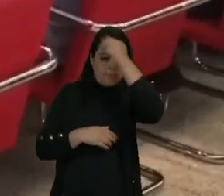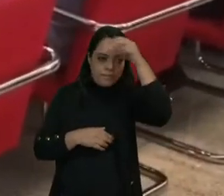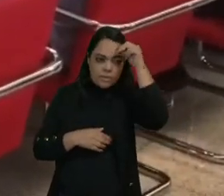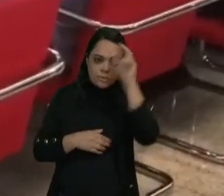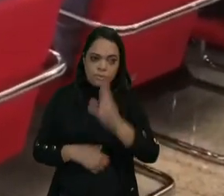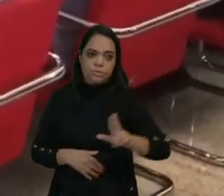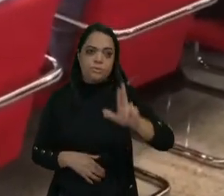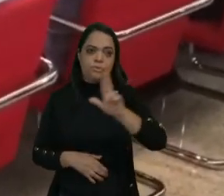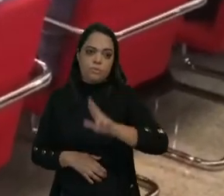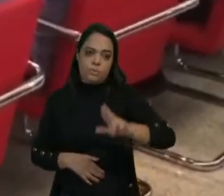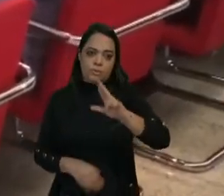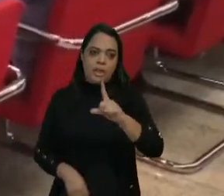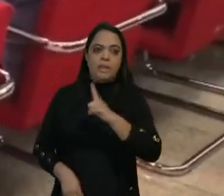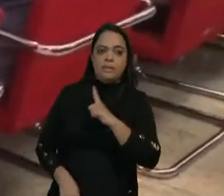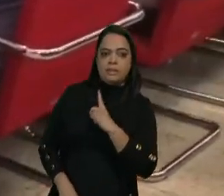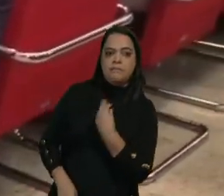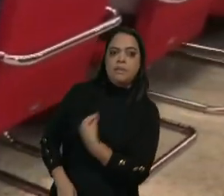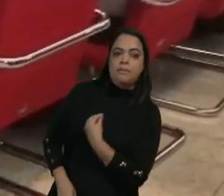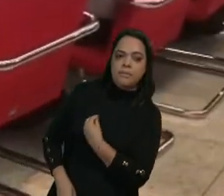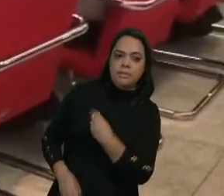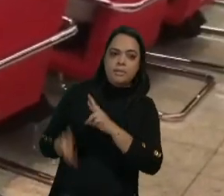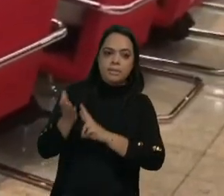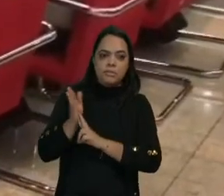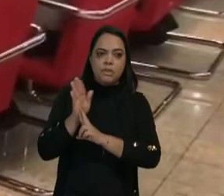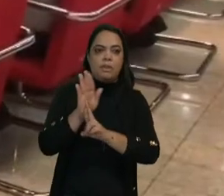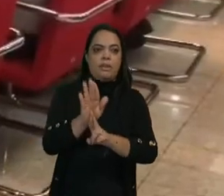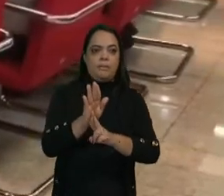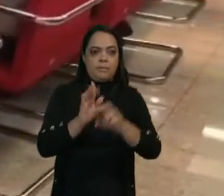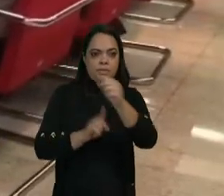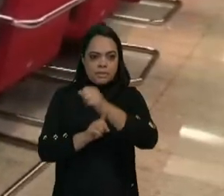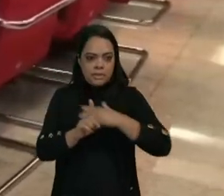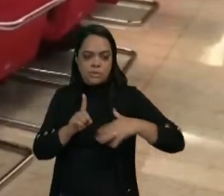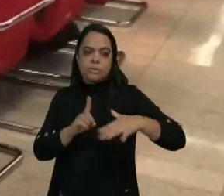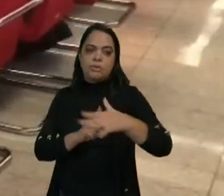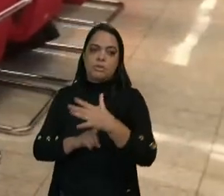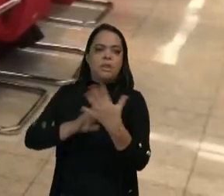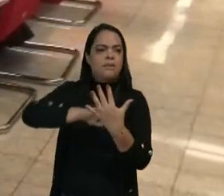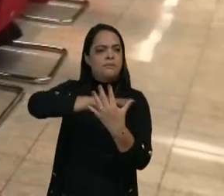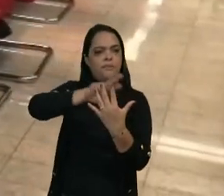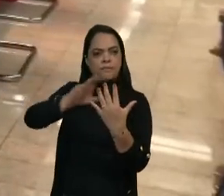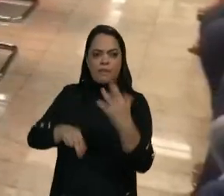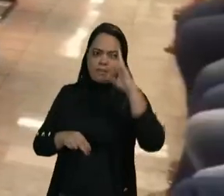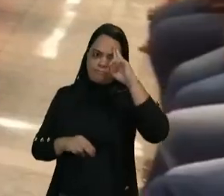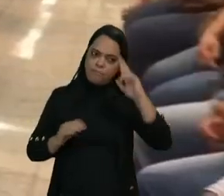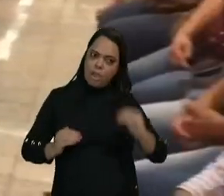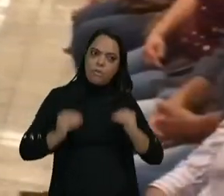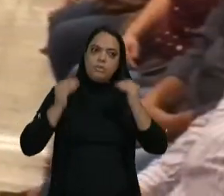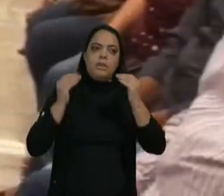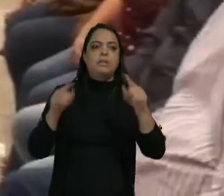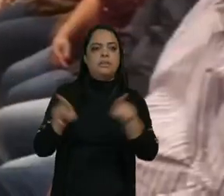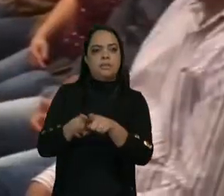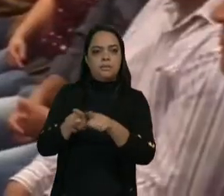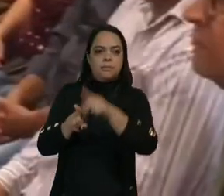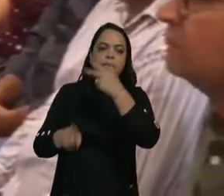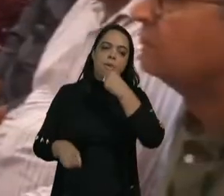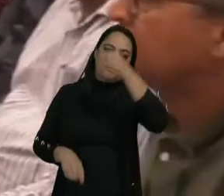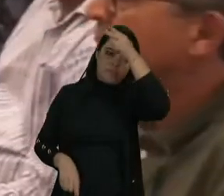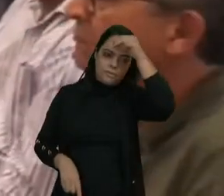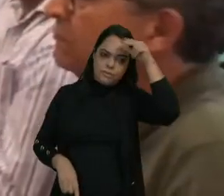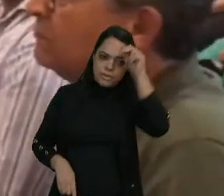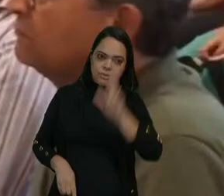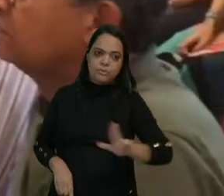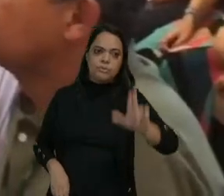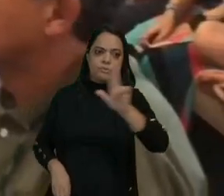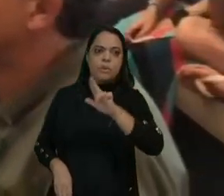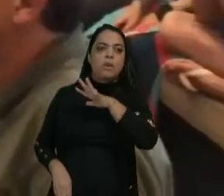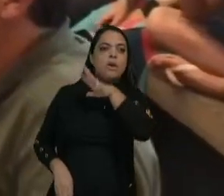Municipal e contou com a presença de representantes da sociedade civil e várias autoridades, inclusive a do prefeito de Berlândia,